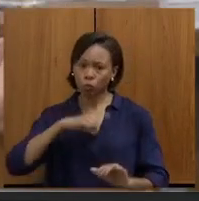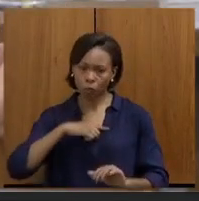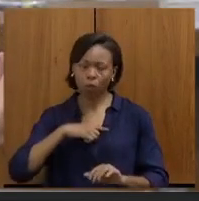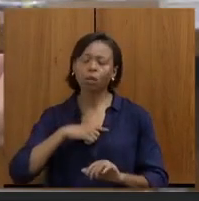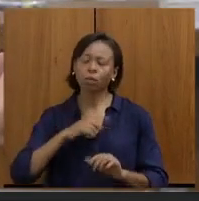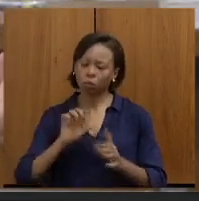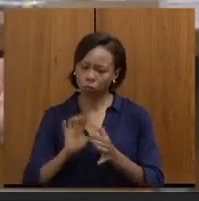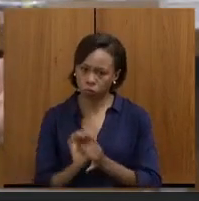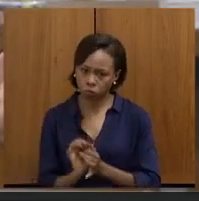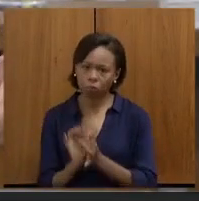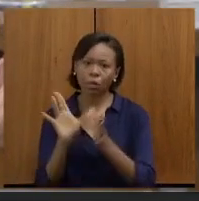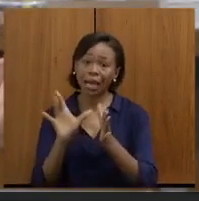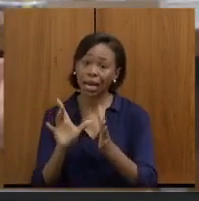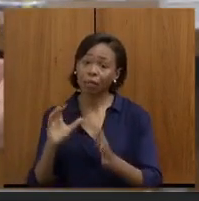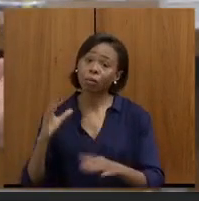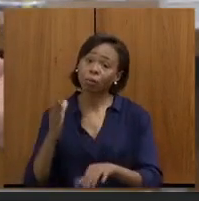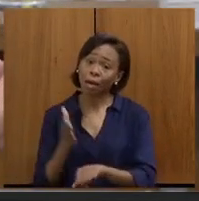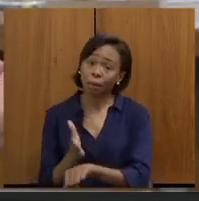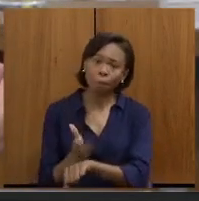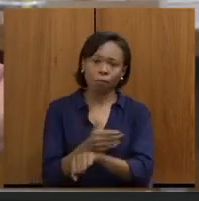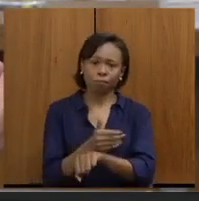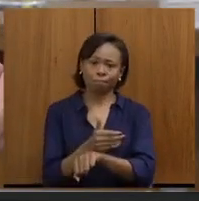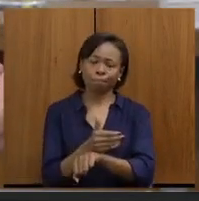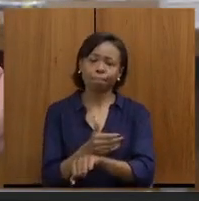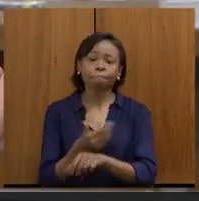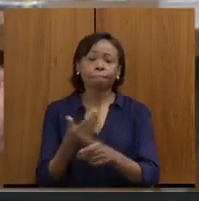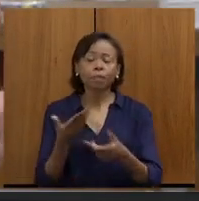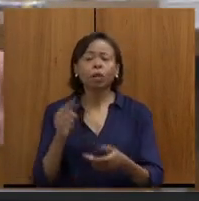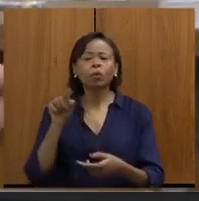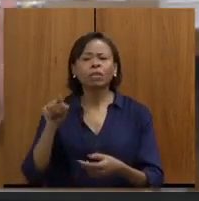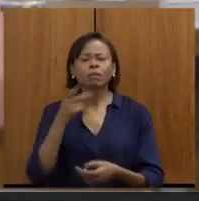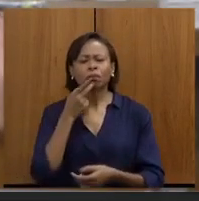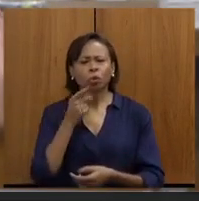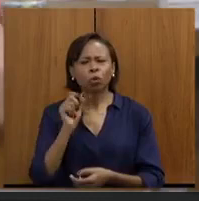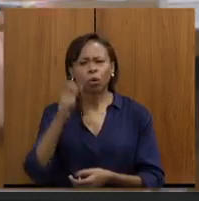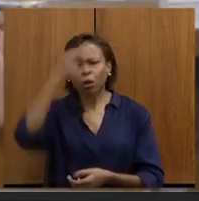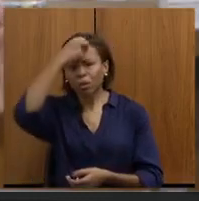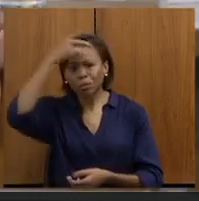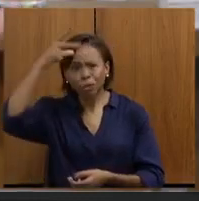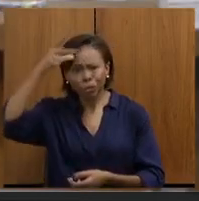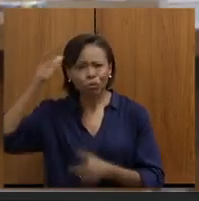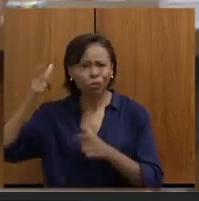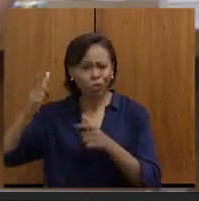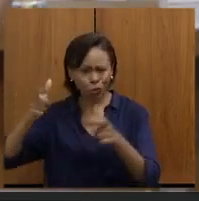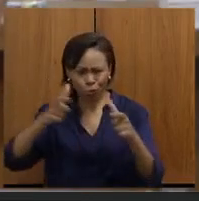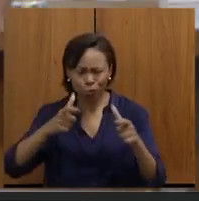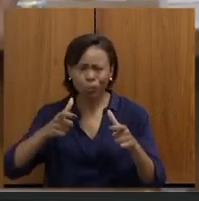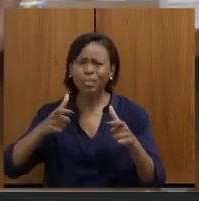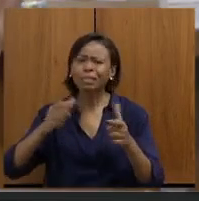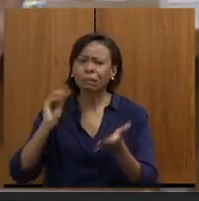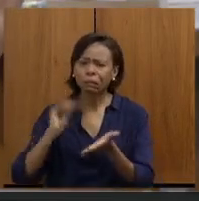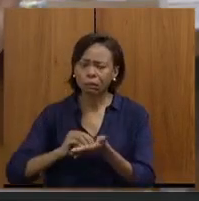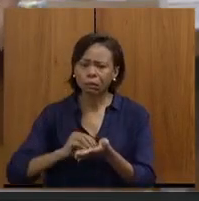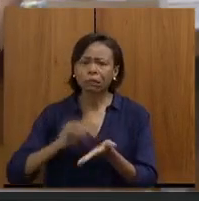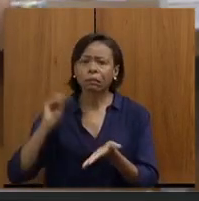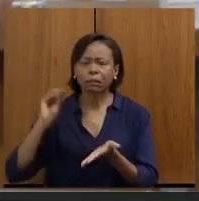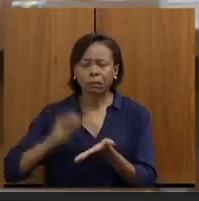o quanto antes. Agora, como o senhor colocou, as prefeituras têm muita carência, então a gente tem